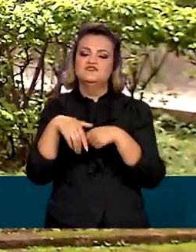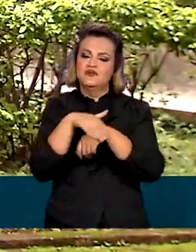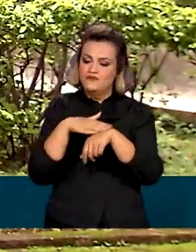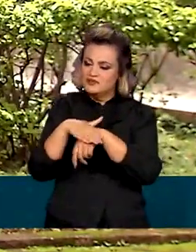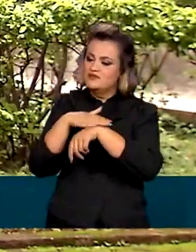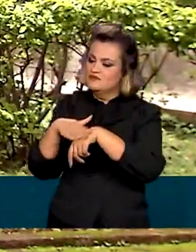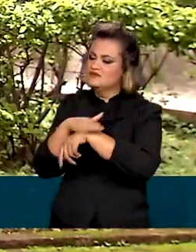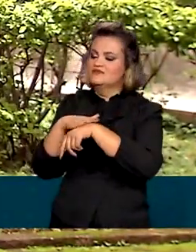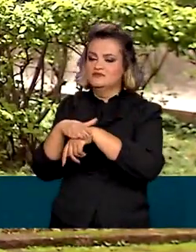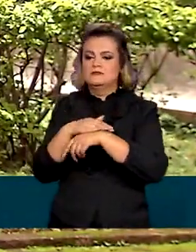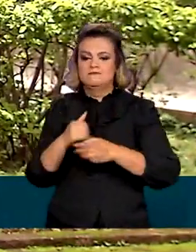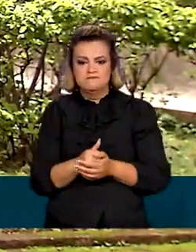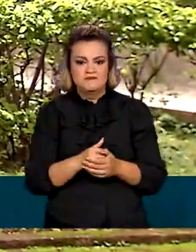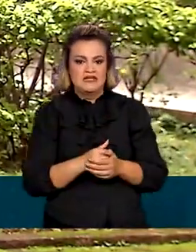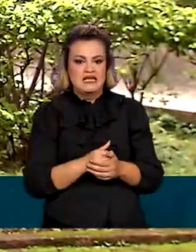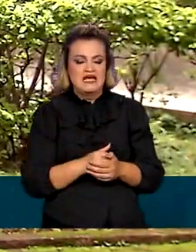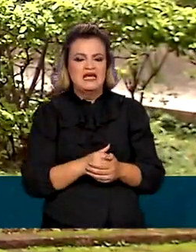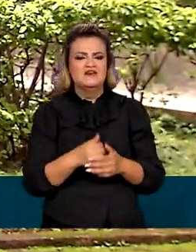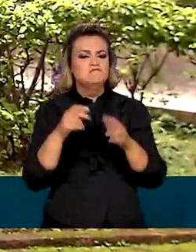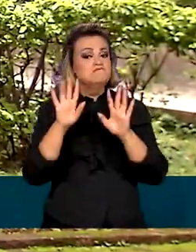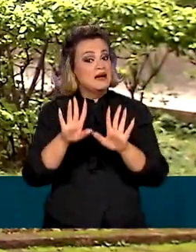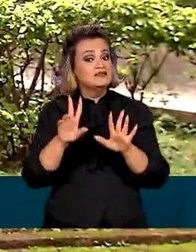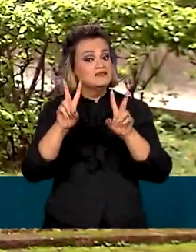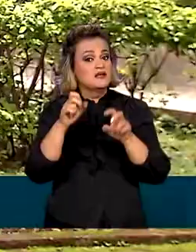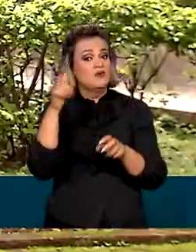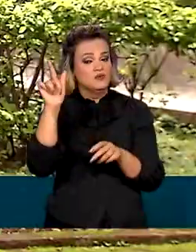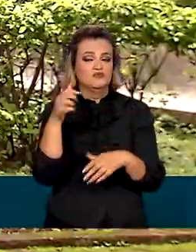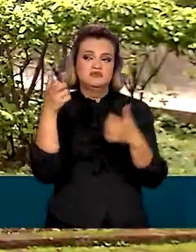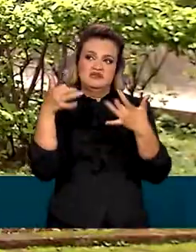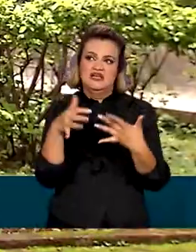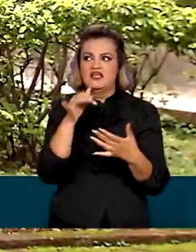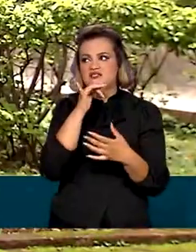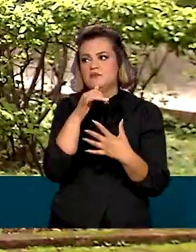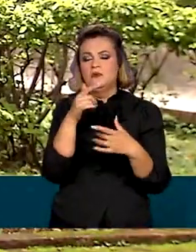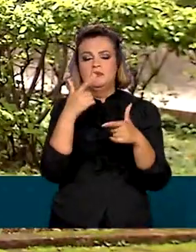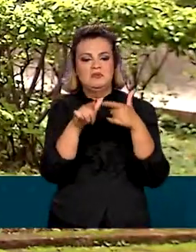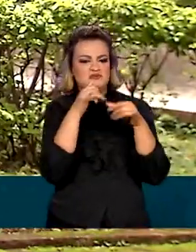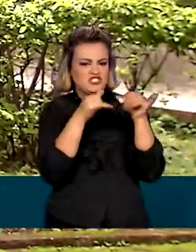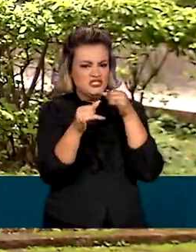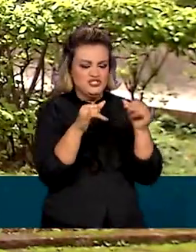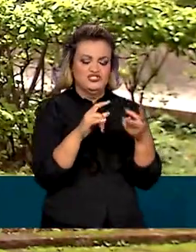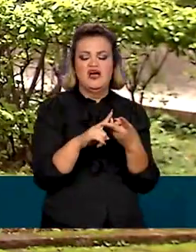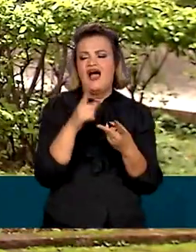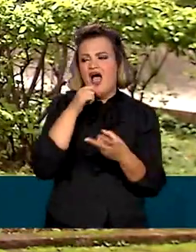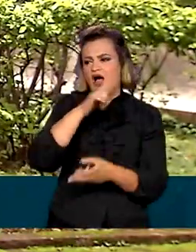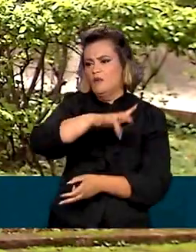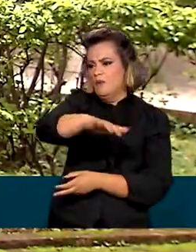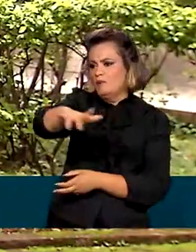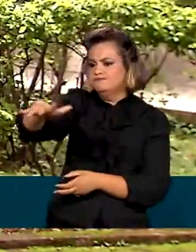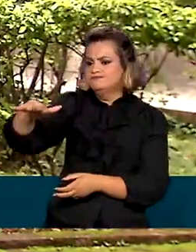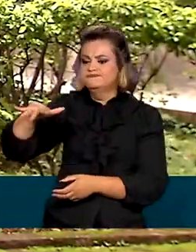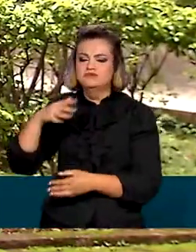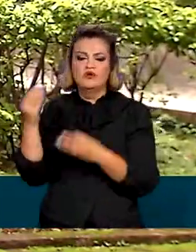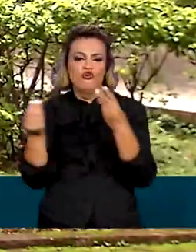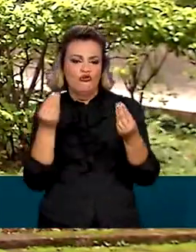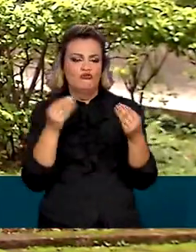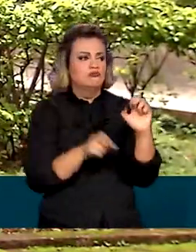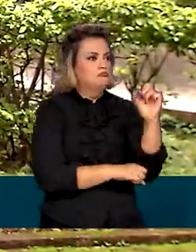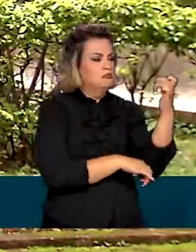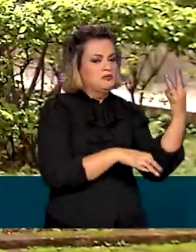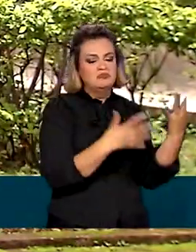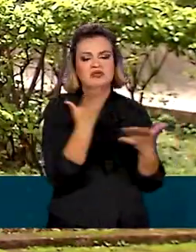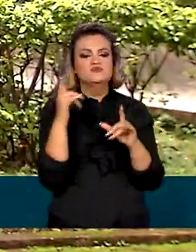único assunto da agenda. A crise energética, as mudanças climáticas, a situação dos oceanos e mares, um meio ambiente,